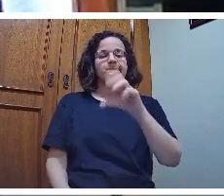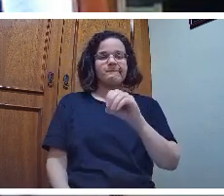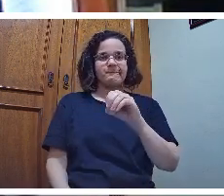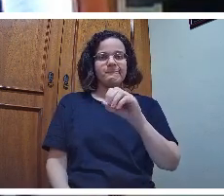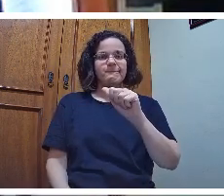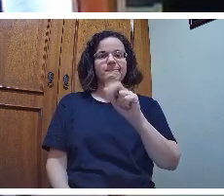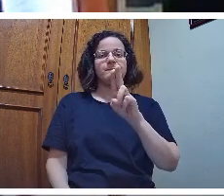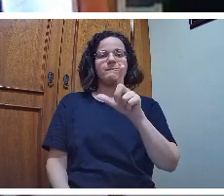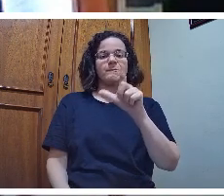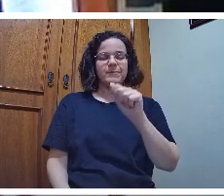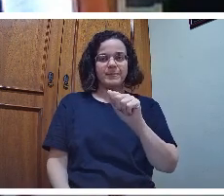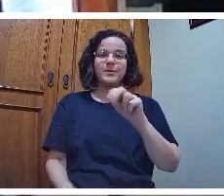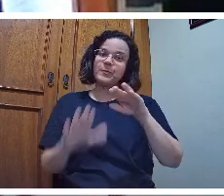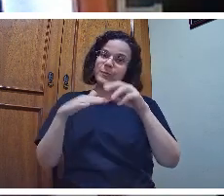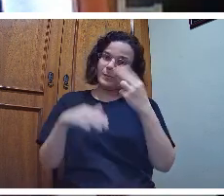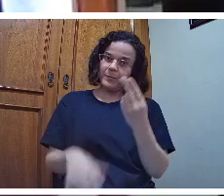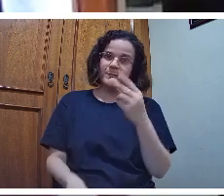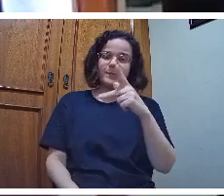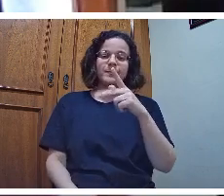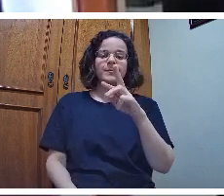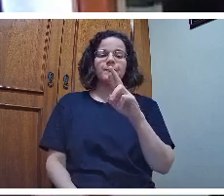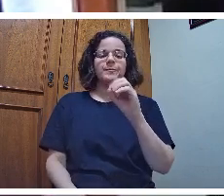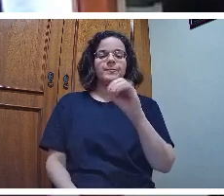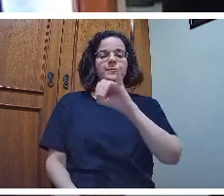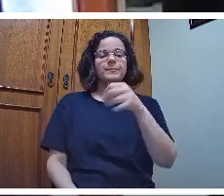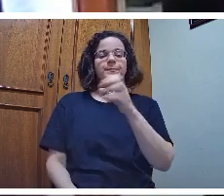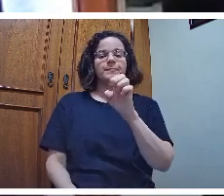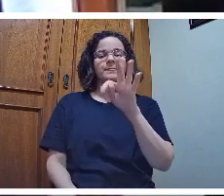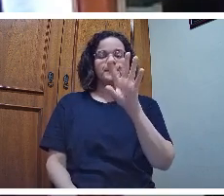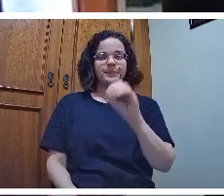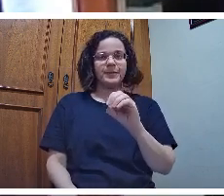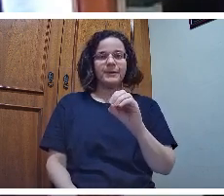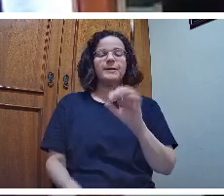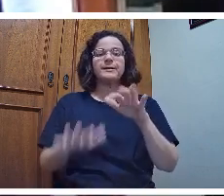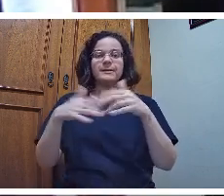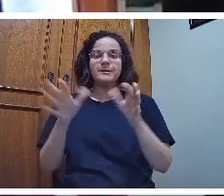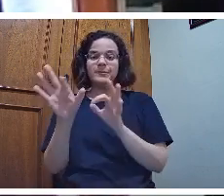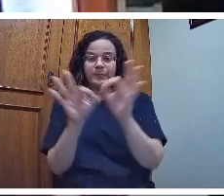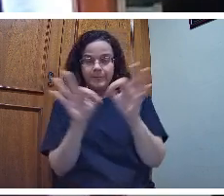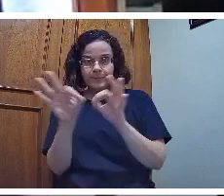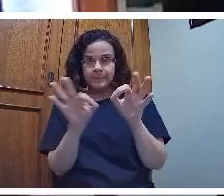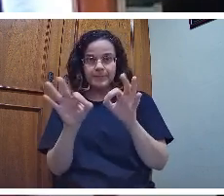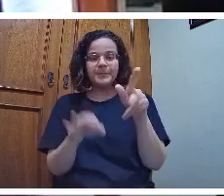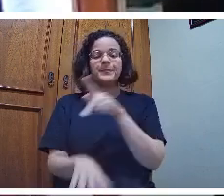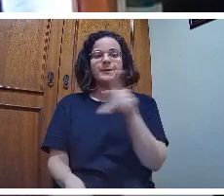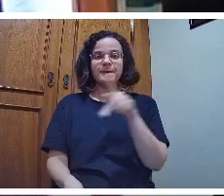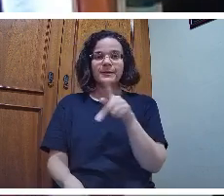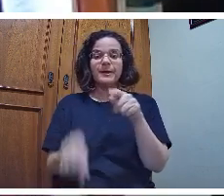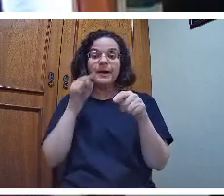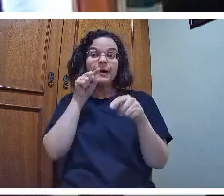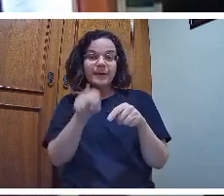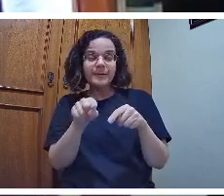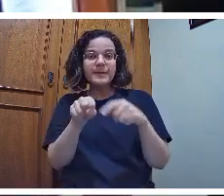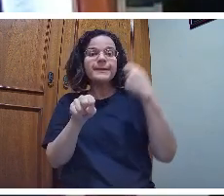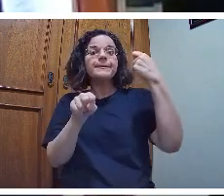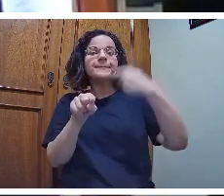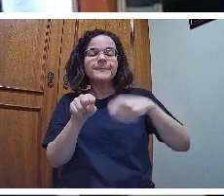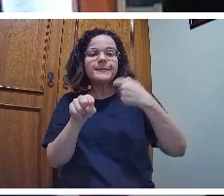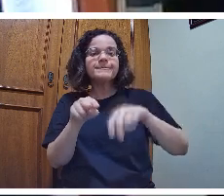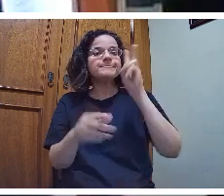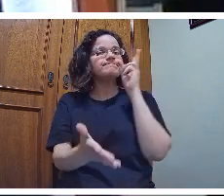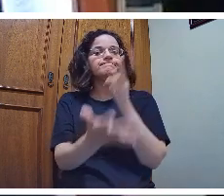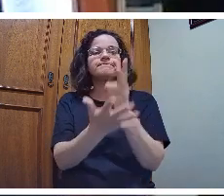O plano do professor, o planejamento do professor e o plano que resulta do planejamento, ele tem que ser